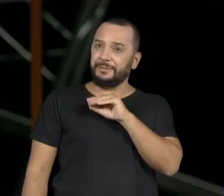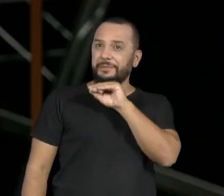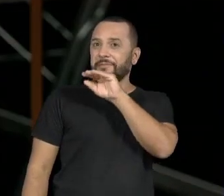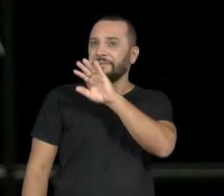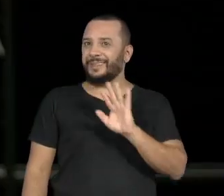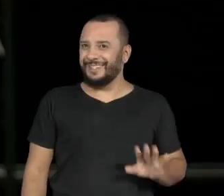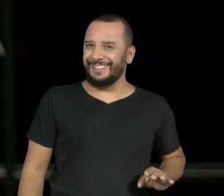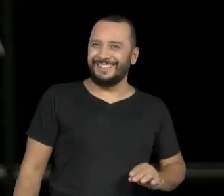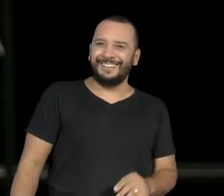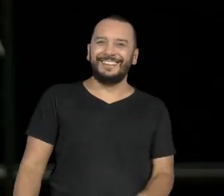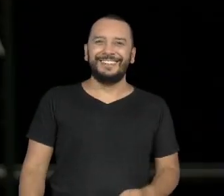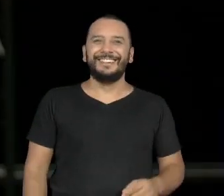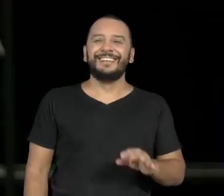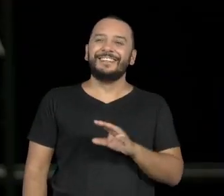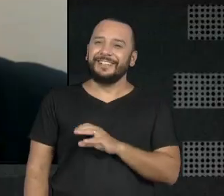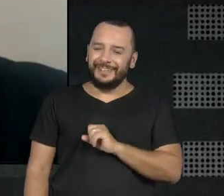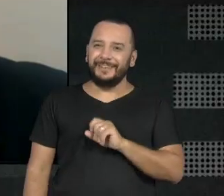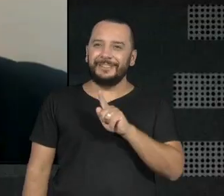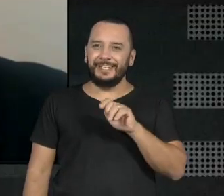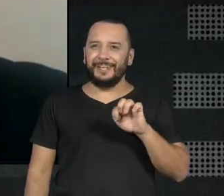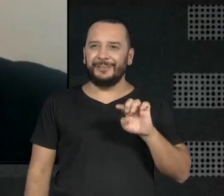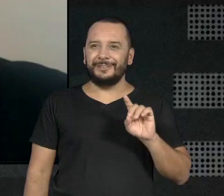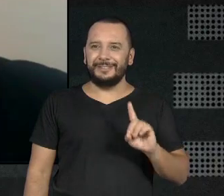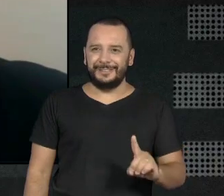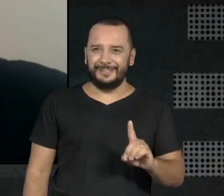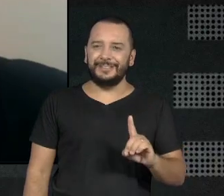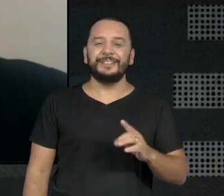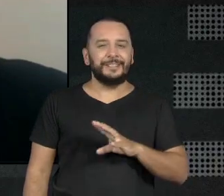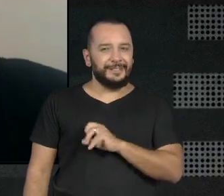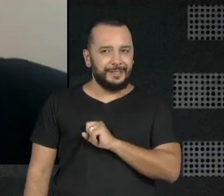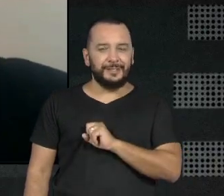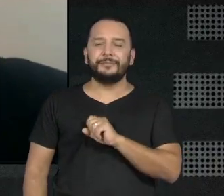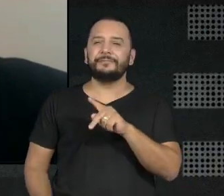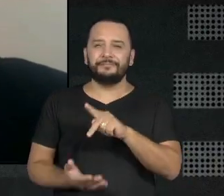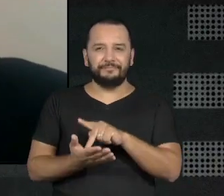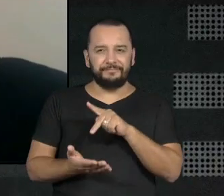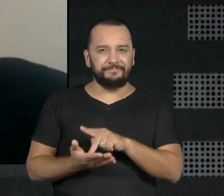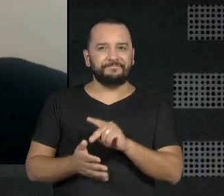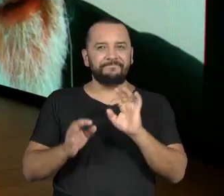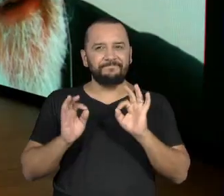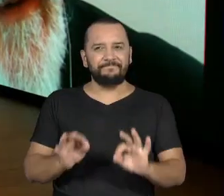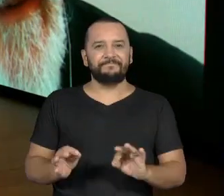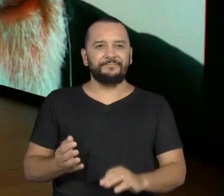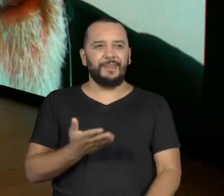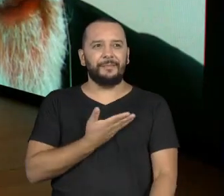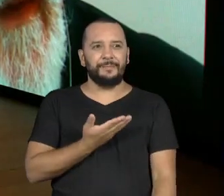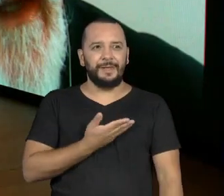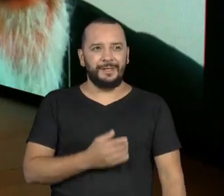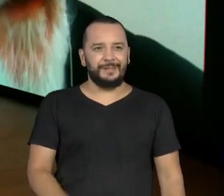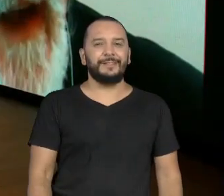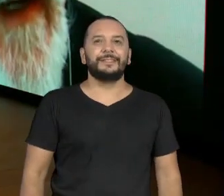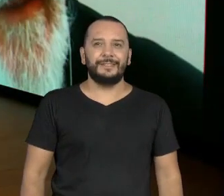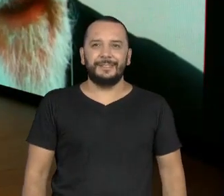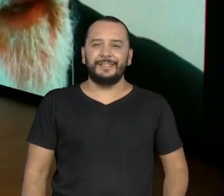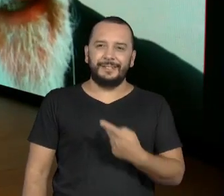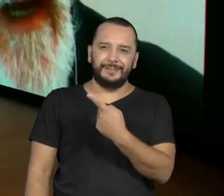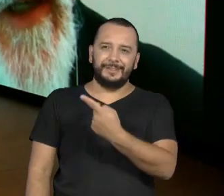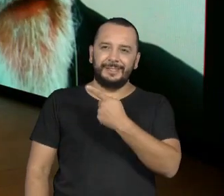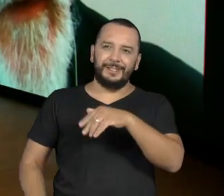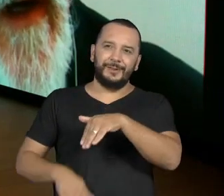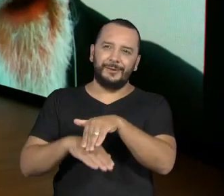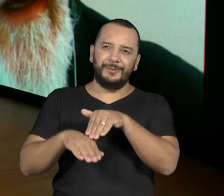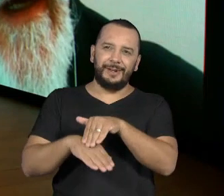sempre. Eu amo o Gerald Thomas, sabe? O é maravilhoso, eu gosto dele mesmo, claro, meu amigo. Eles falam, mandam